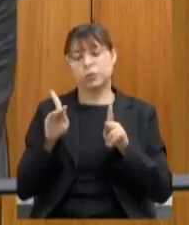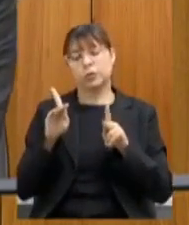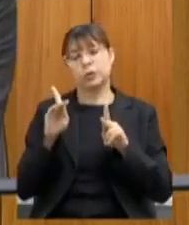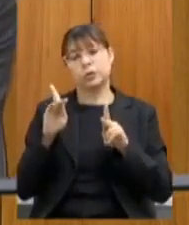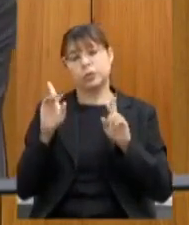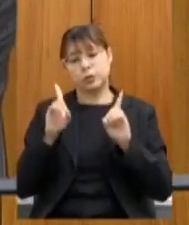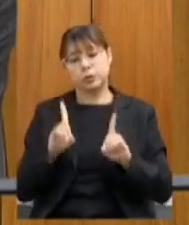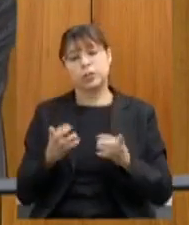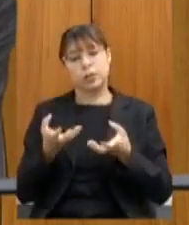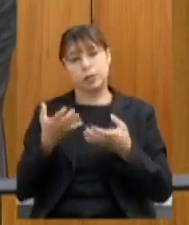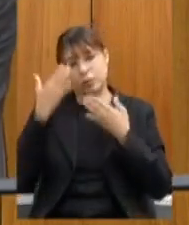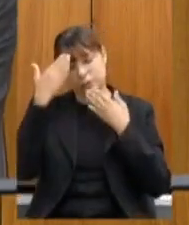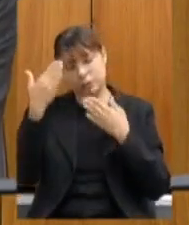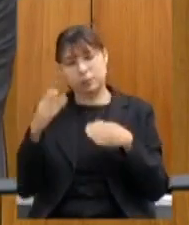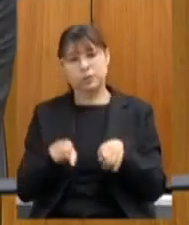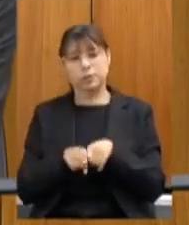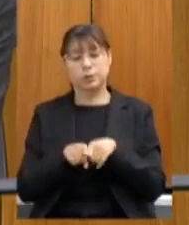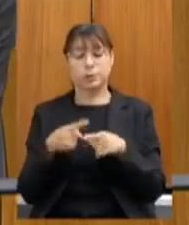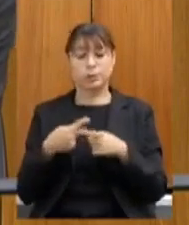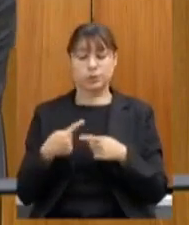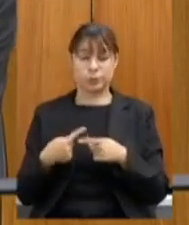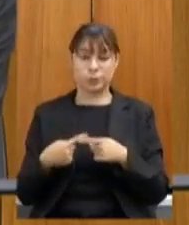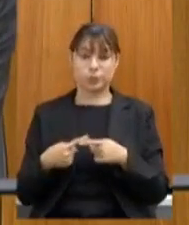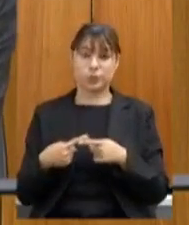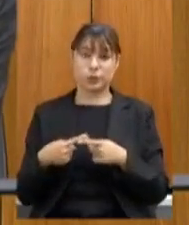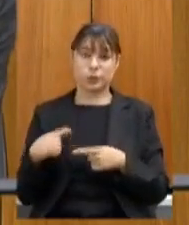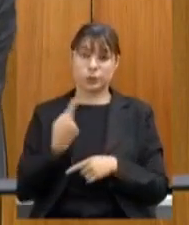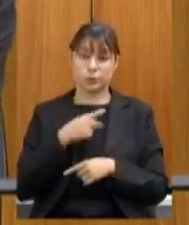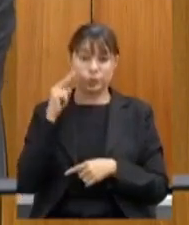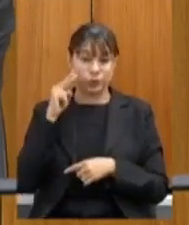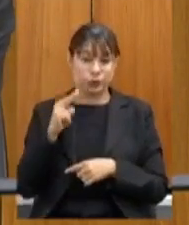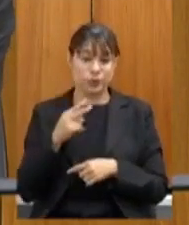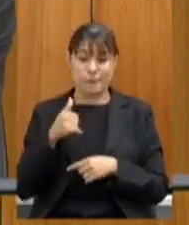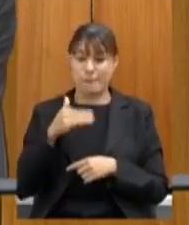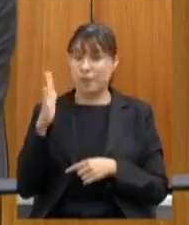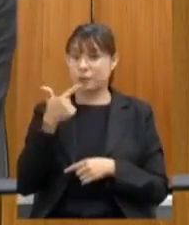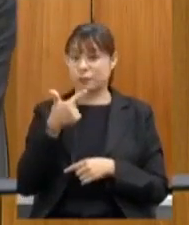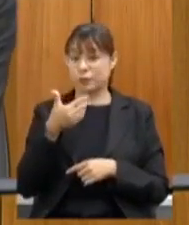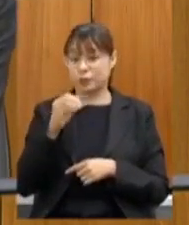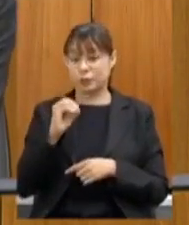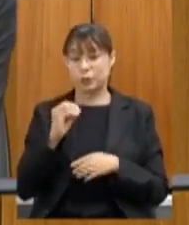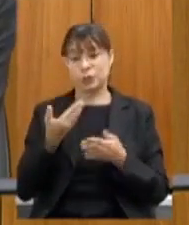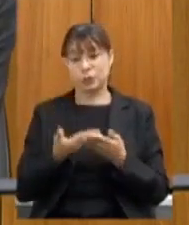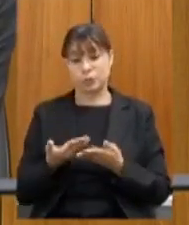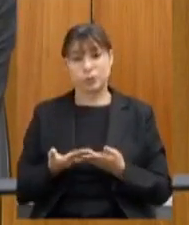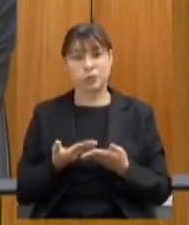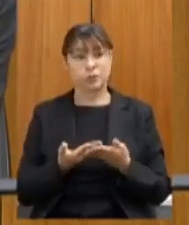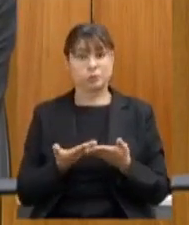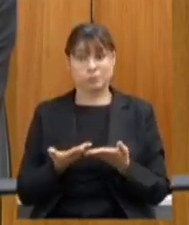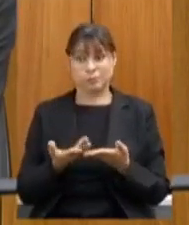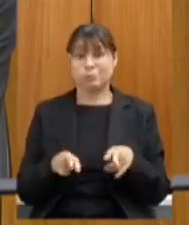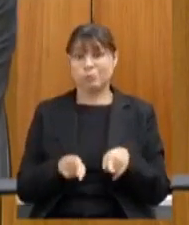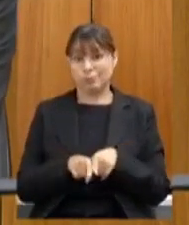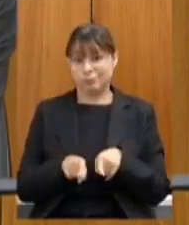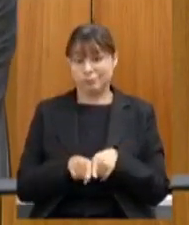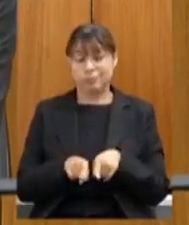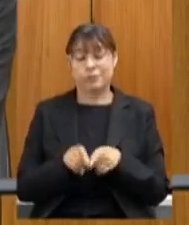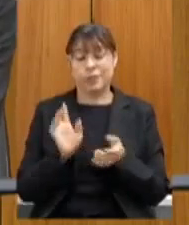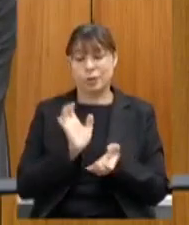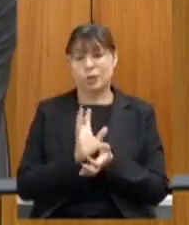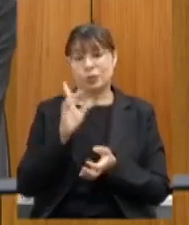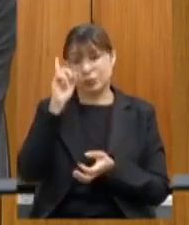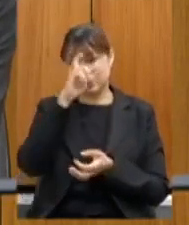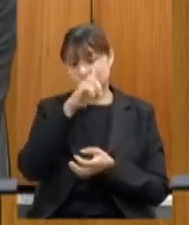quero aqui também agradecer porque nós pegamos as escolas as mais de 20 escolas também numa situação dificílima